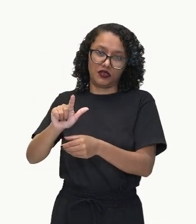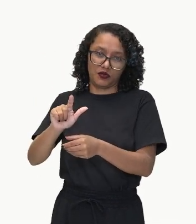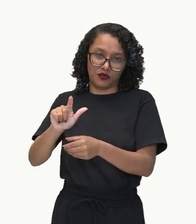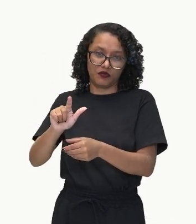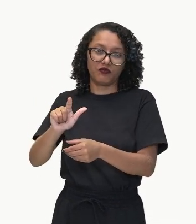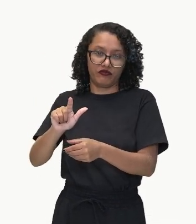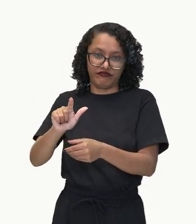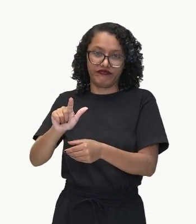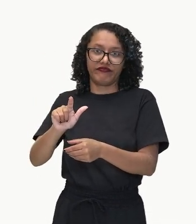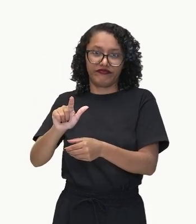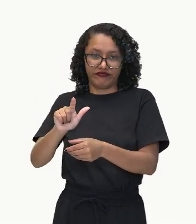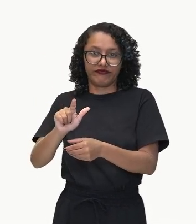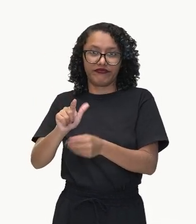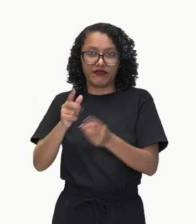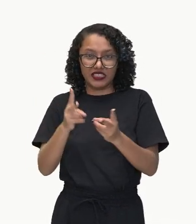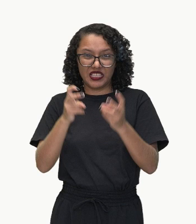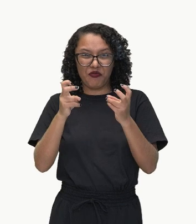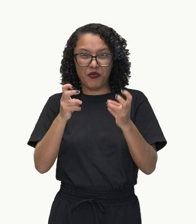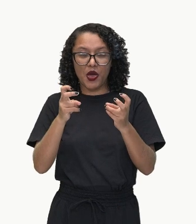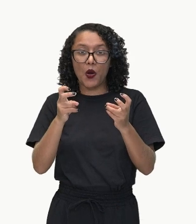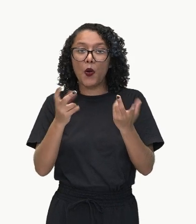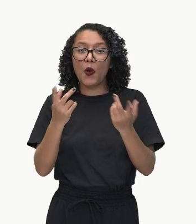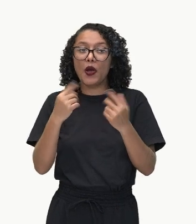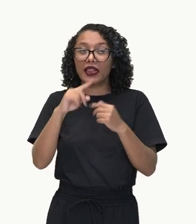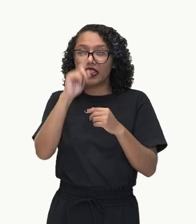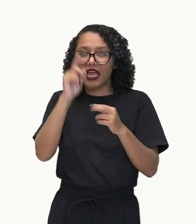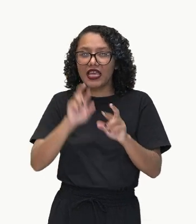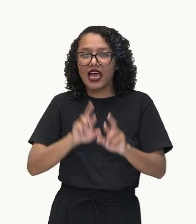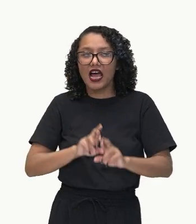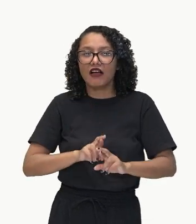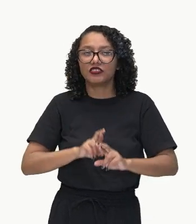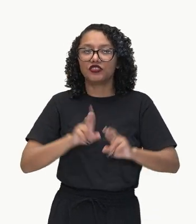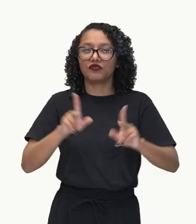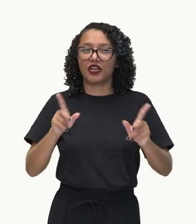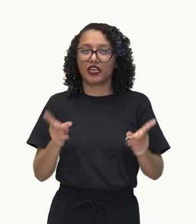opostas. Ele era um político desonesto. Mas,